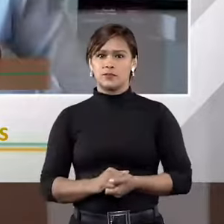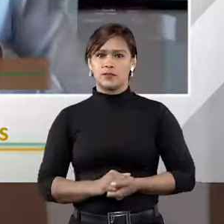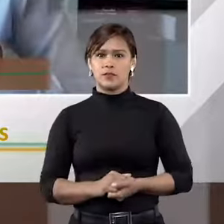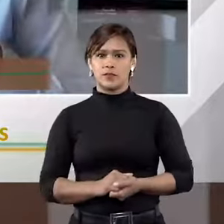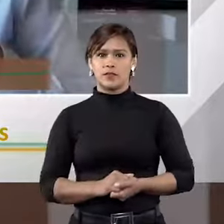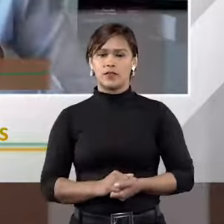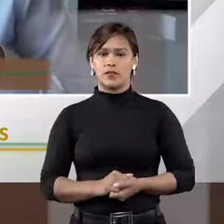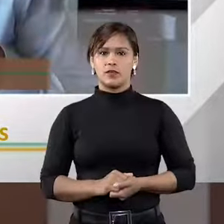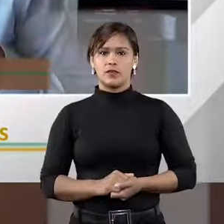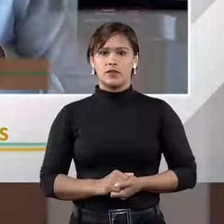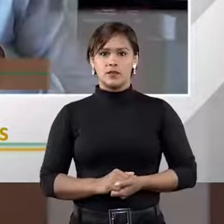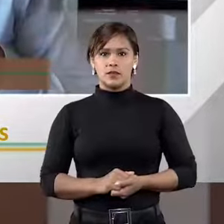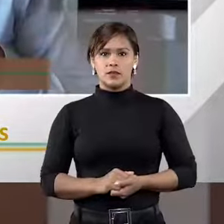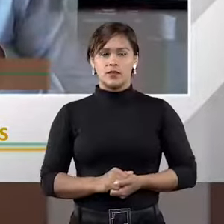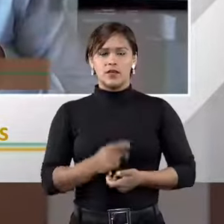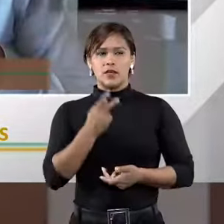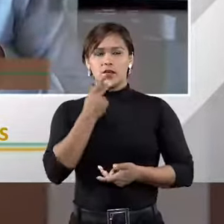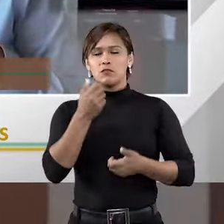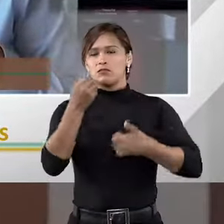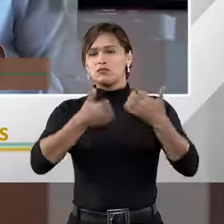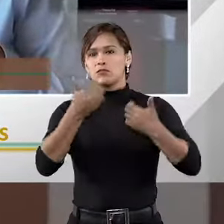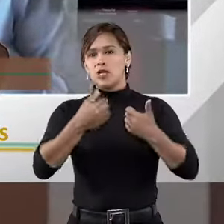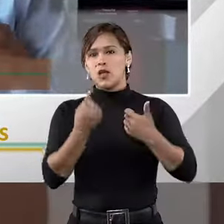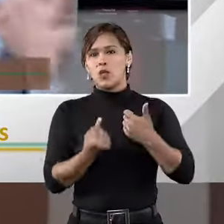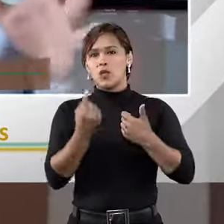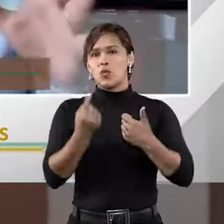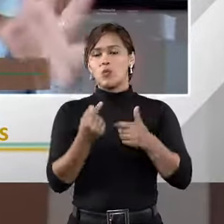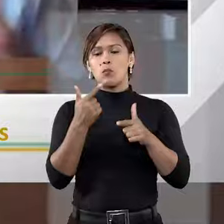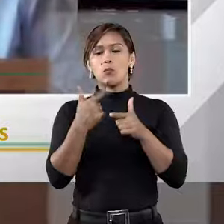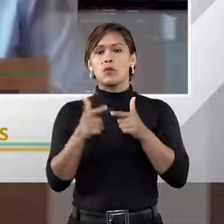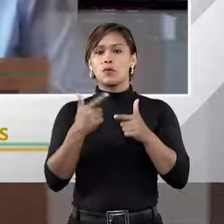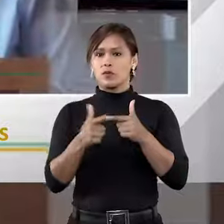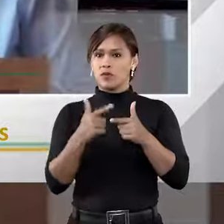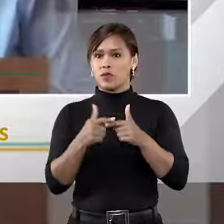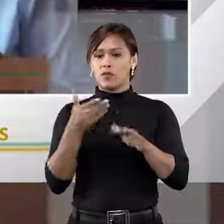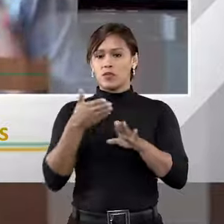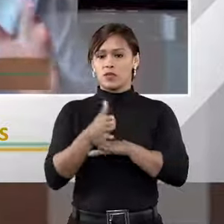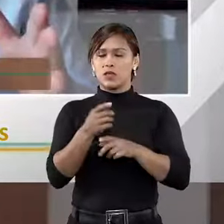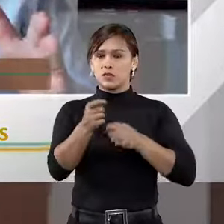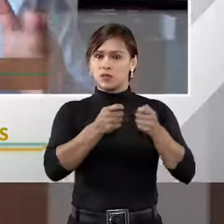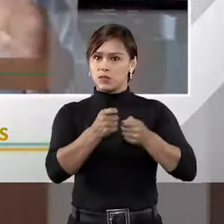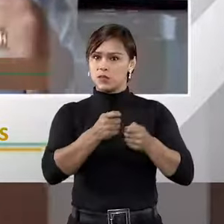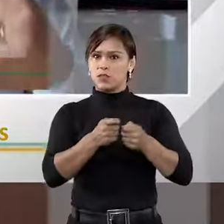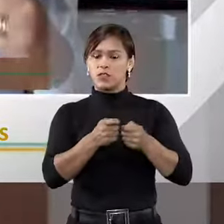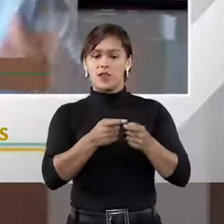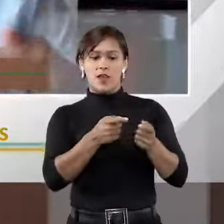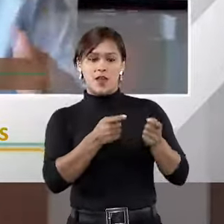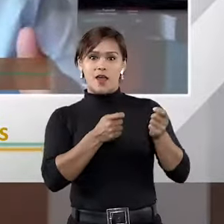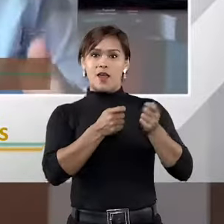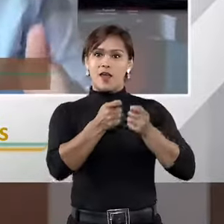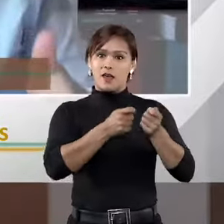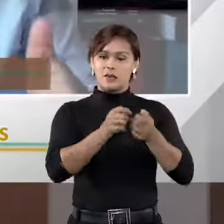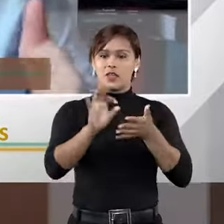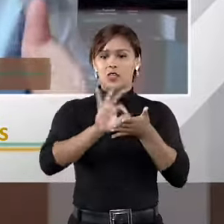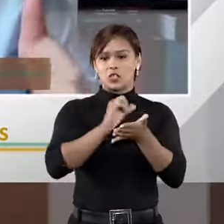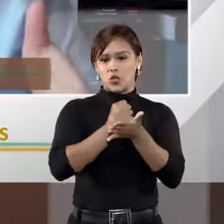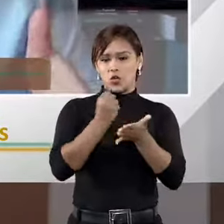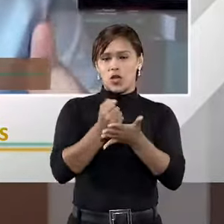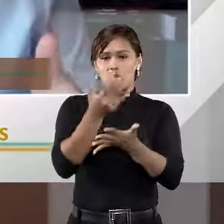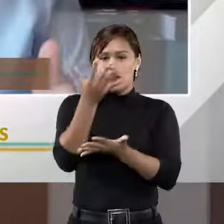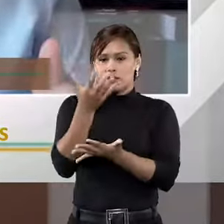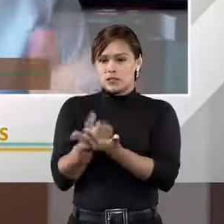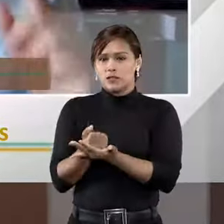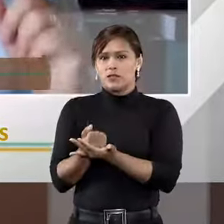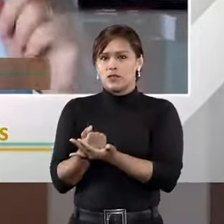Seria uma... um problema, né? A arbitragem decorrente de contratos de adesão